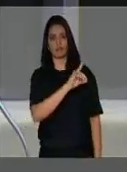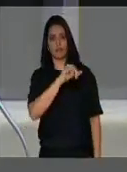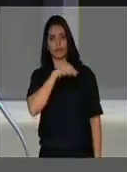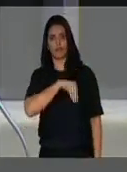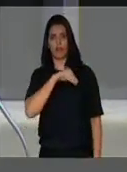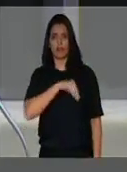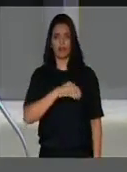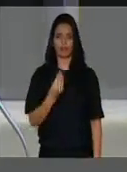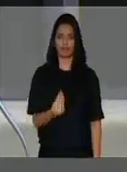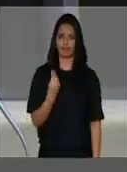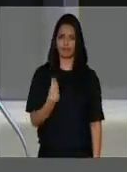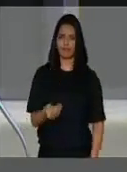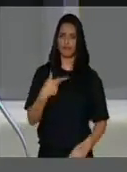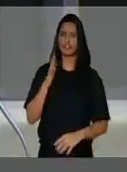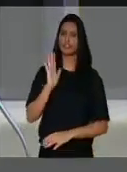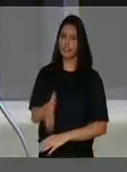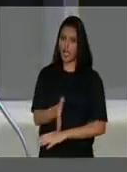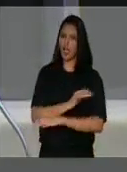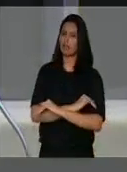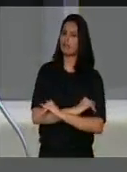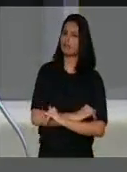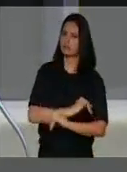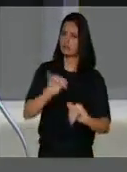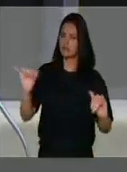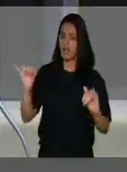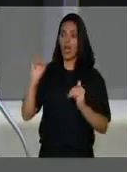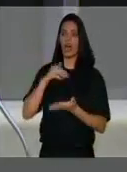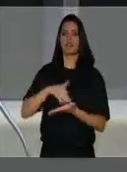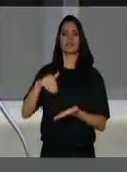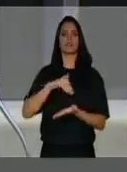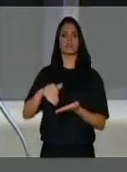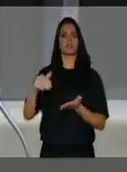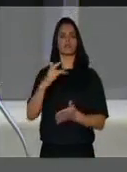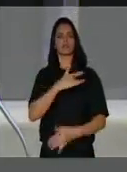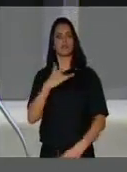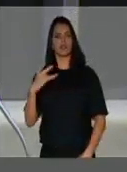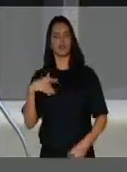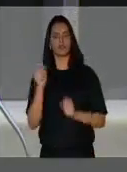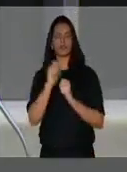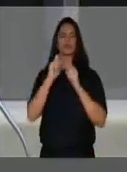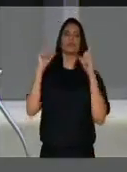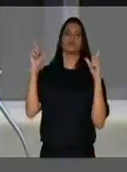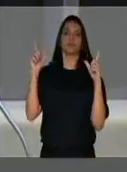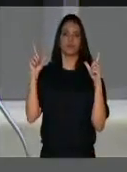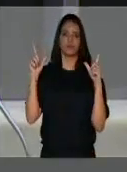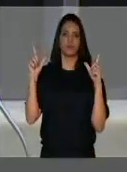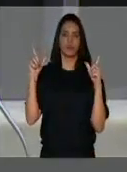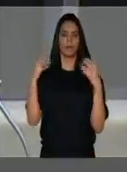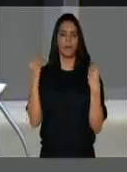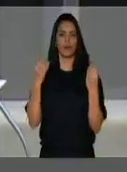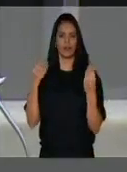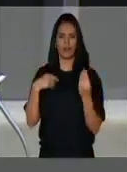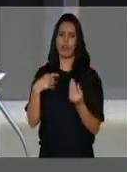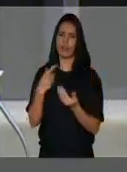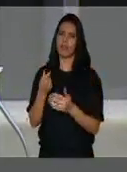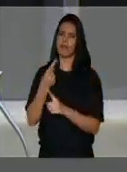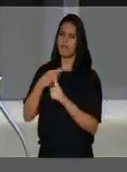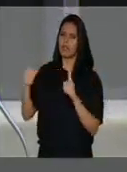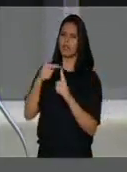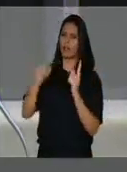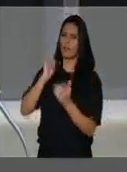veio a público, a Secretaria de Saúde acordou, na quinta, 26, de pagar parte do débito.